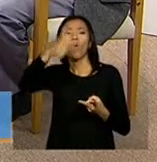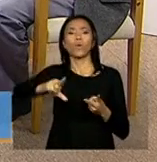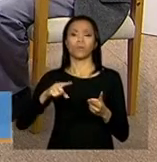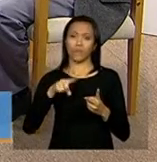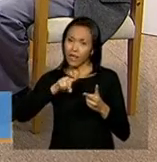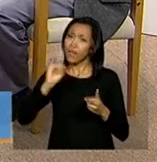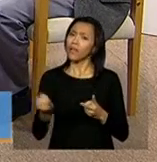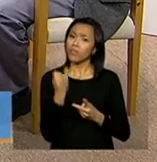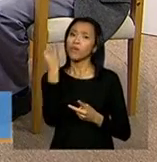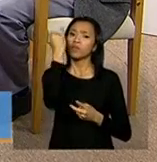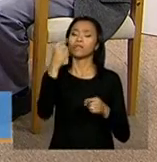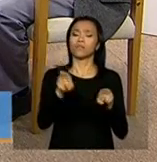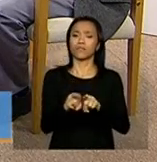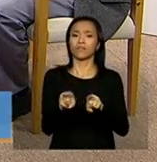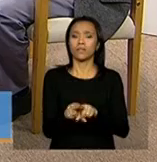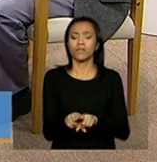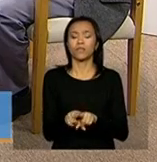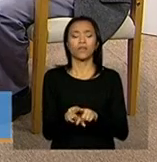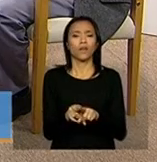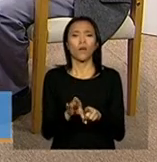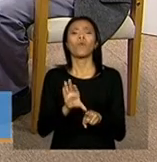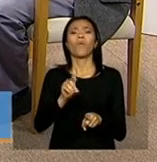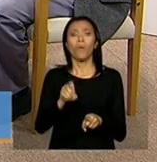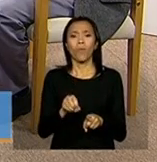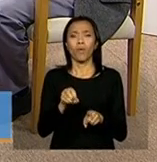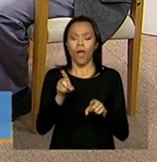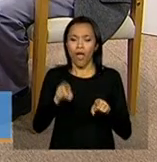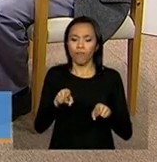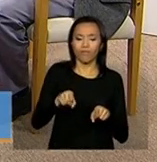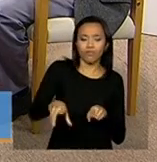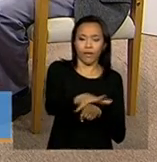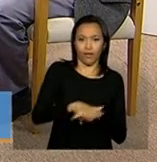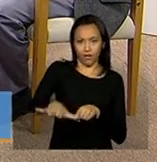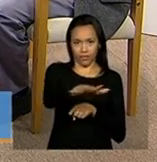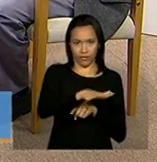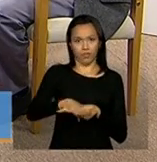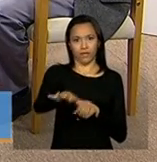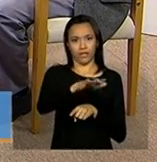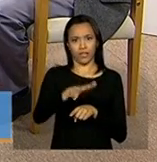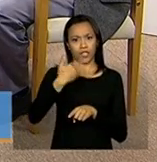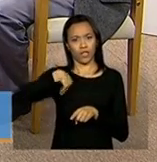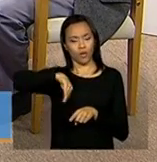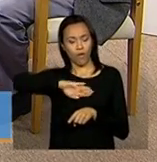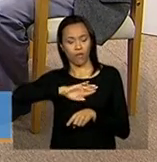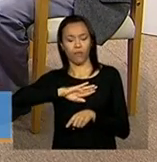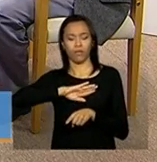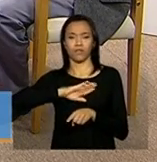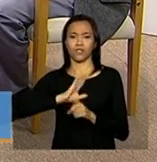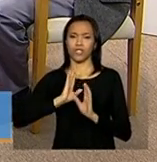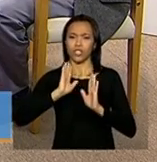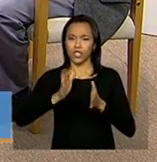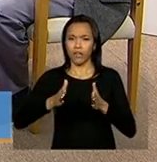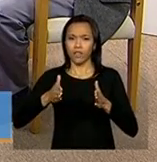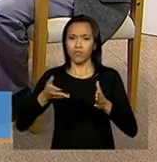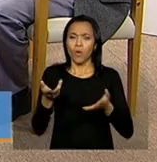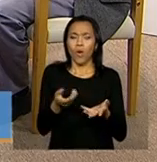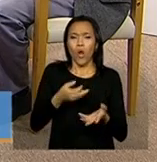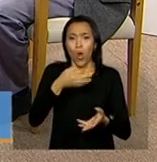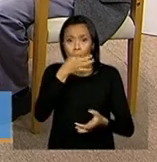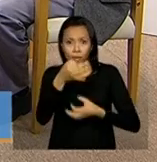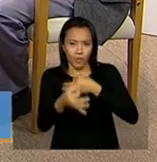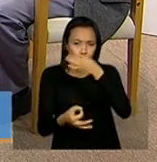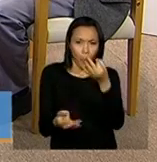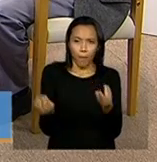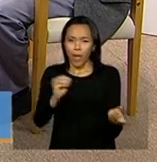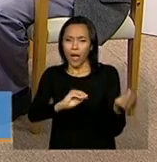grande é, como é uma área onde a gente vem construindo uma política pública para